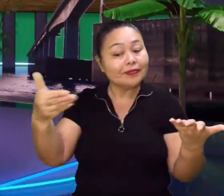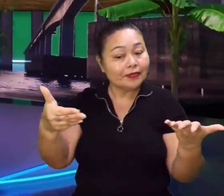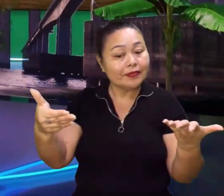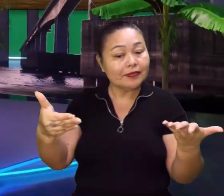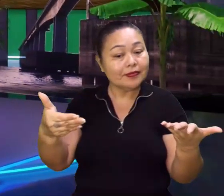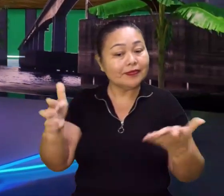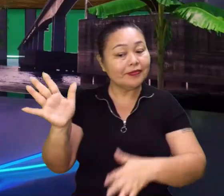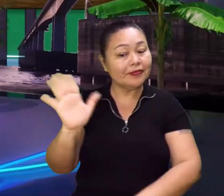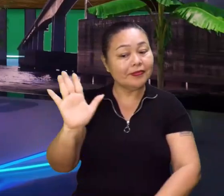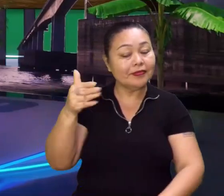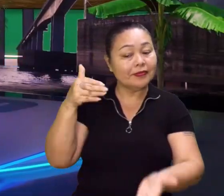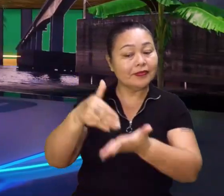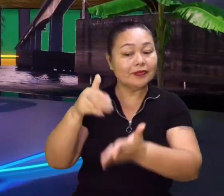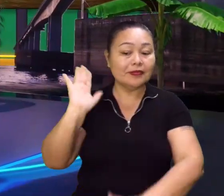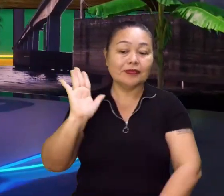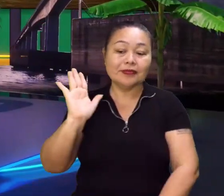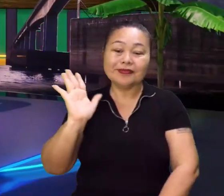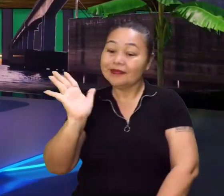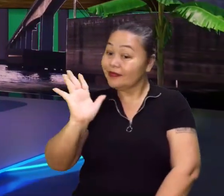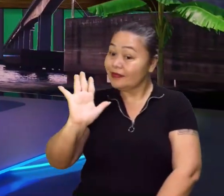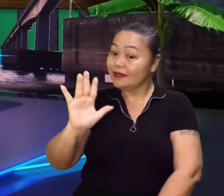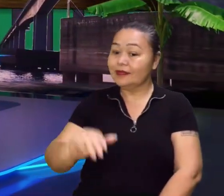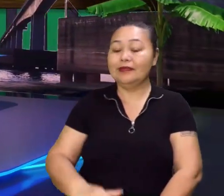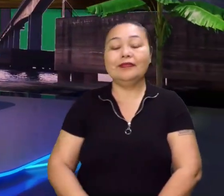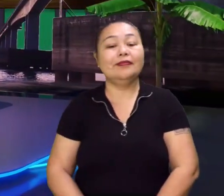momento. Tchau. Até a próxima. Tchau, gente.